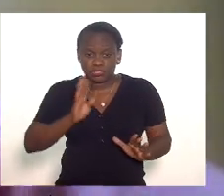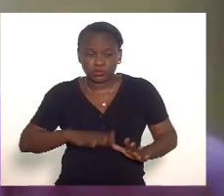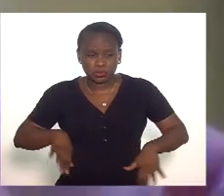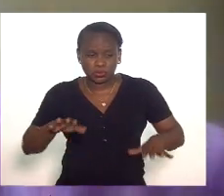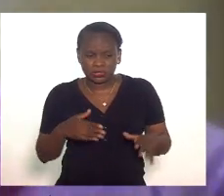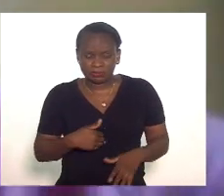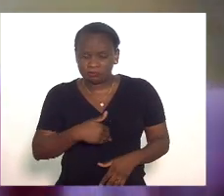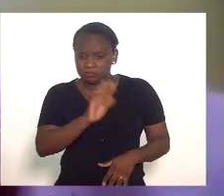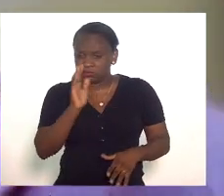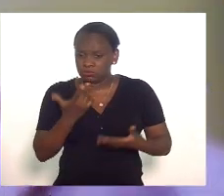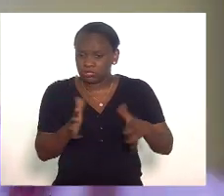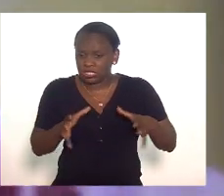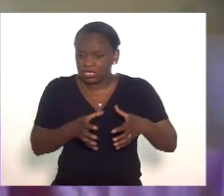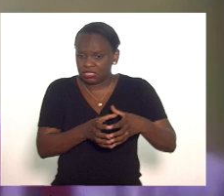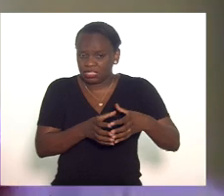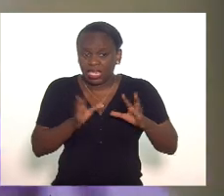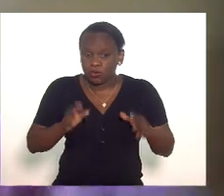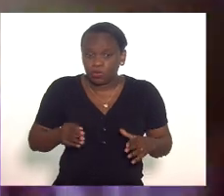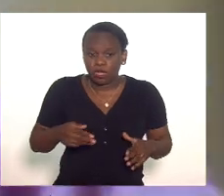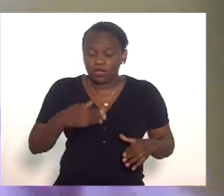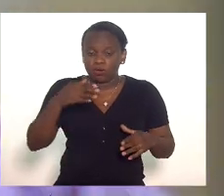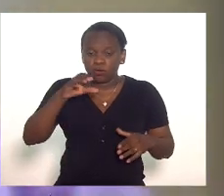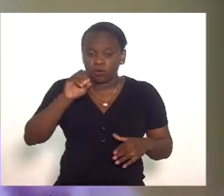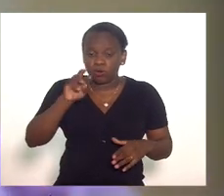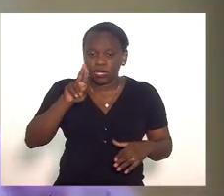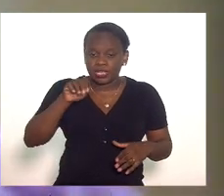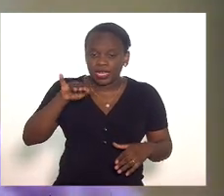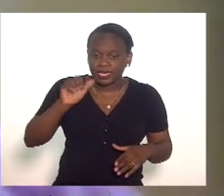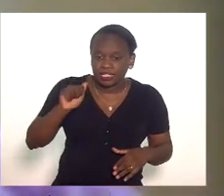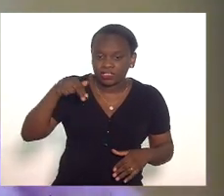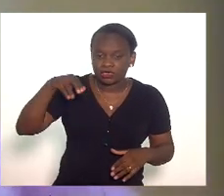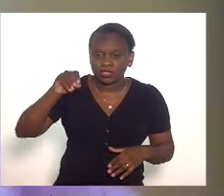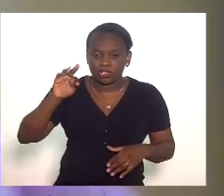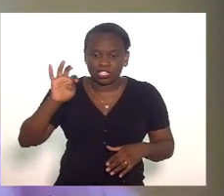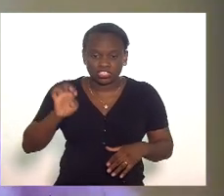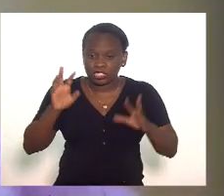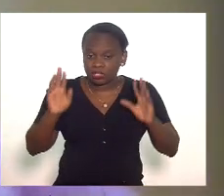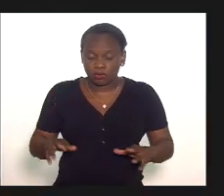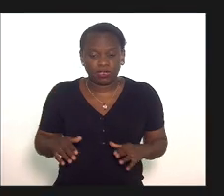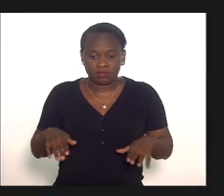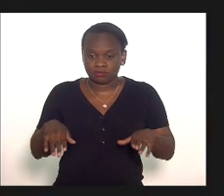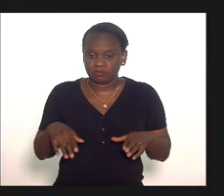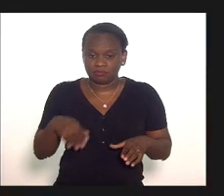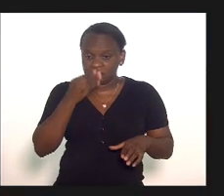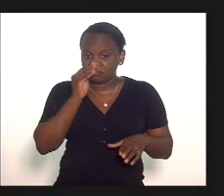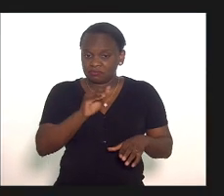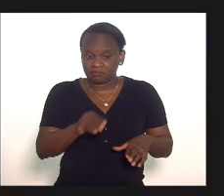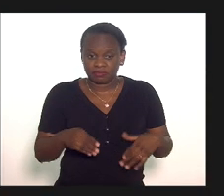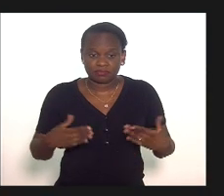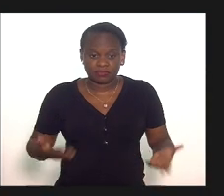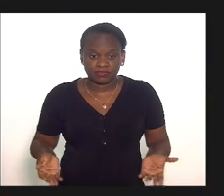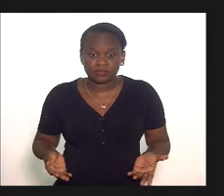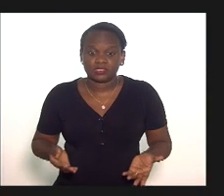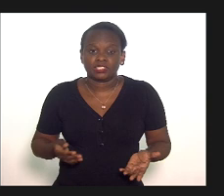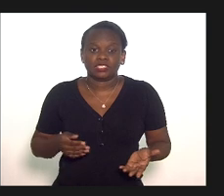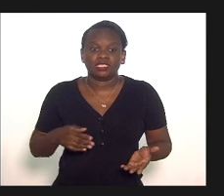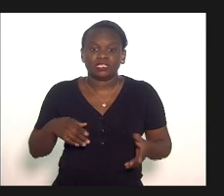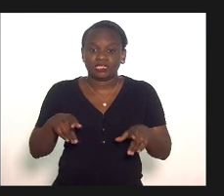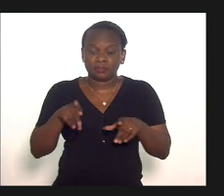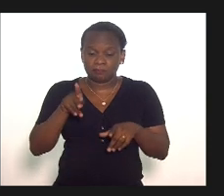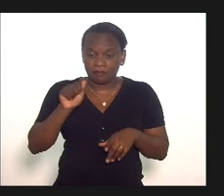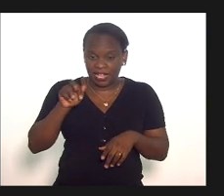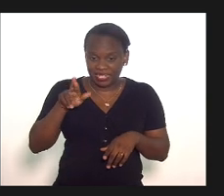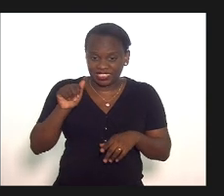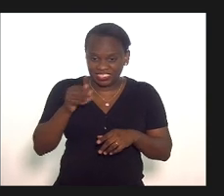isolado quanto a Coreia do Norte no planeta foi impressionante enfim o Brasil também se tornou além de párea